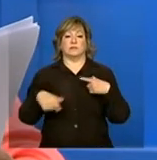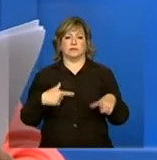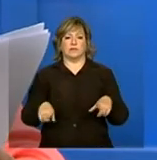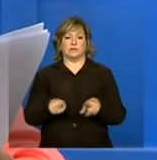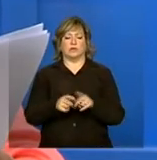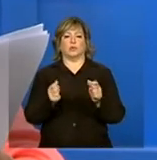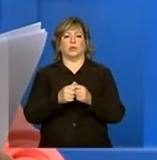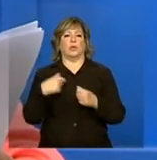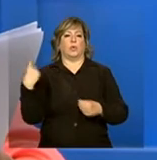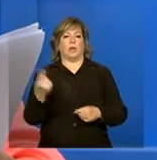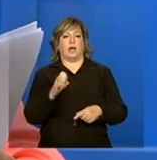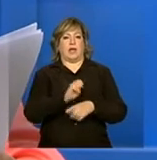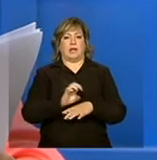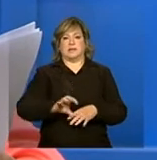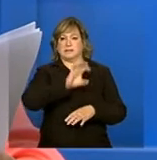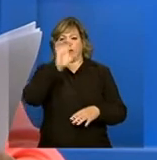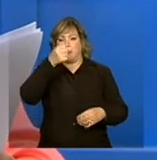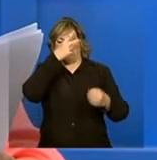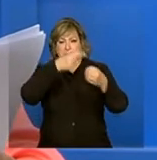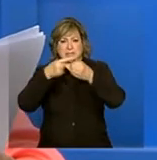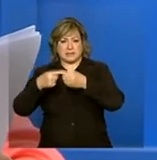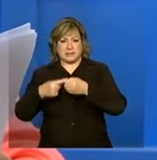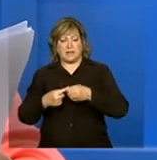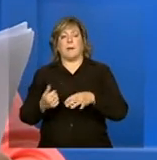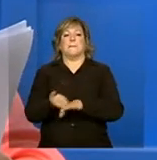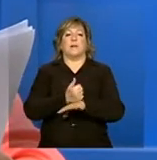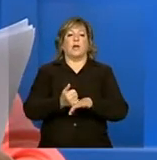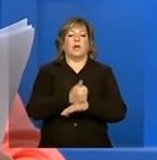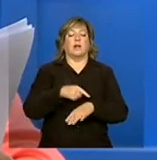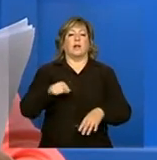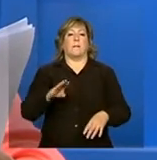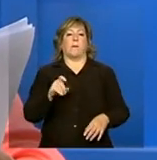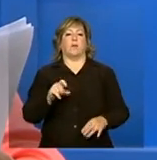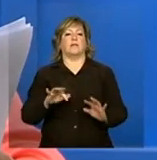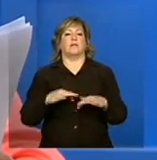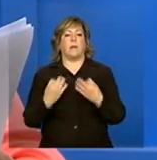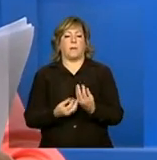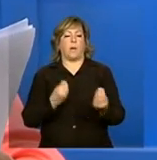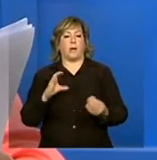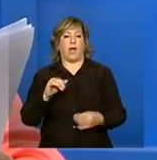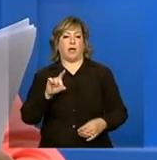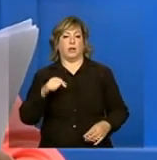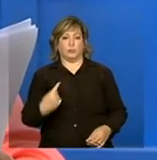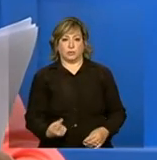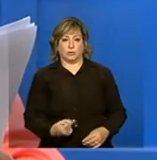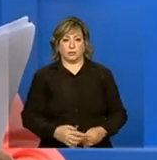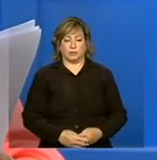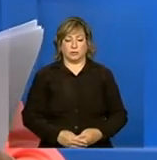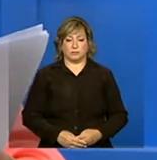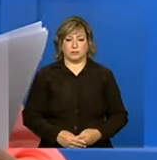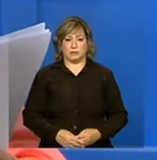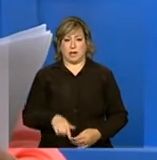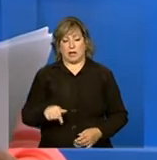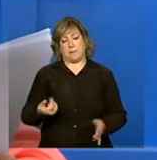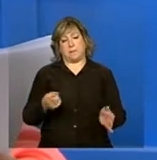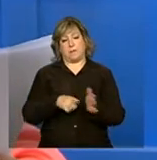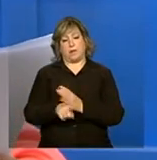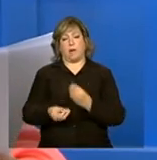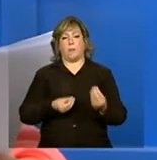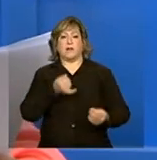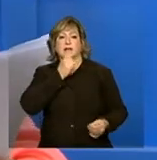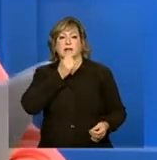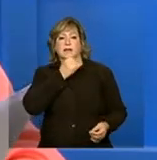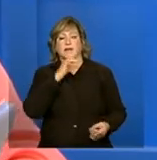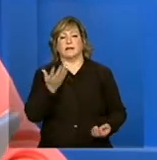estados e municípios para melhorar ainda mais a gestão do Bolsa Família e do Cadastro Único? Aqui pergunta como, por exemplo,